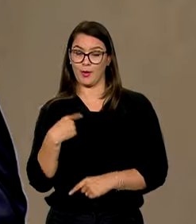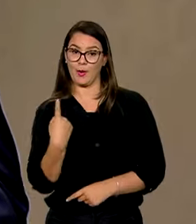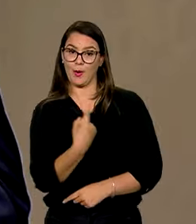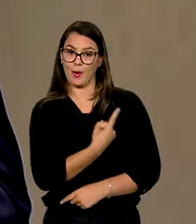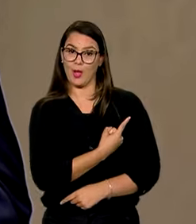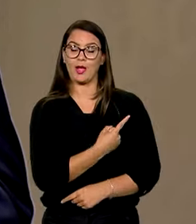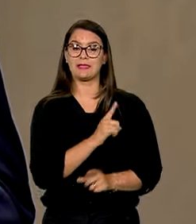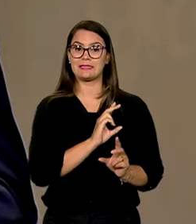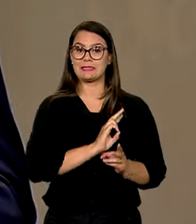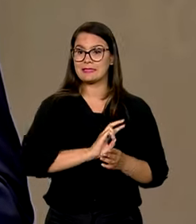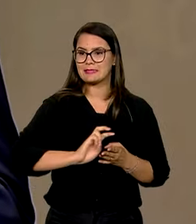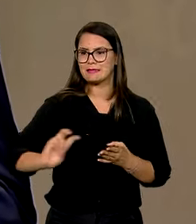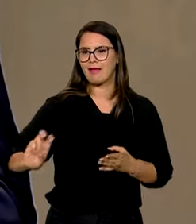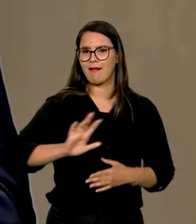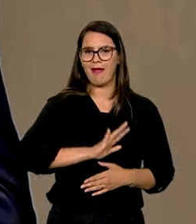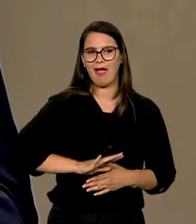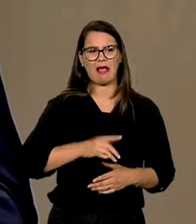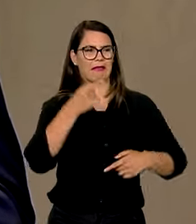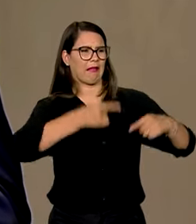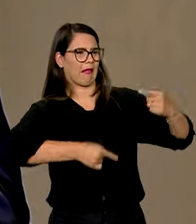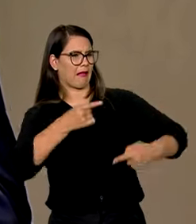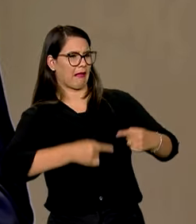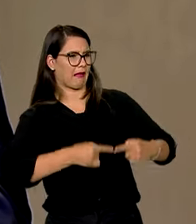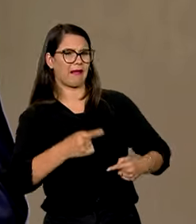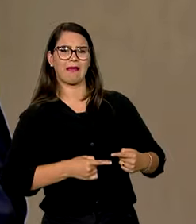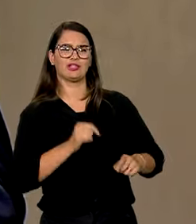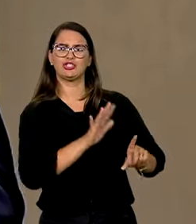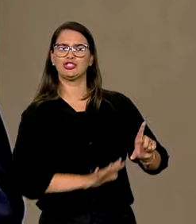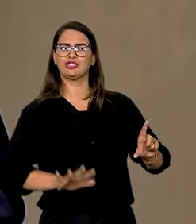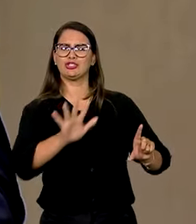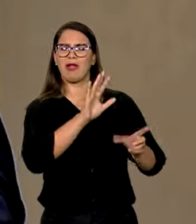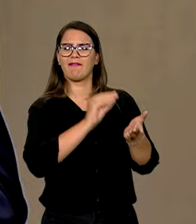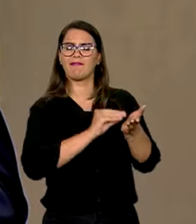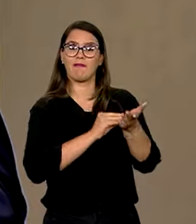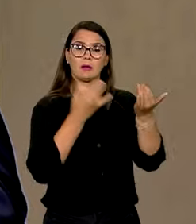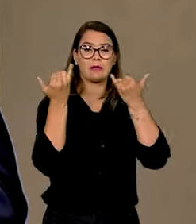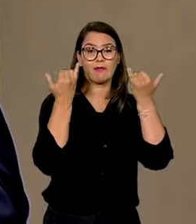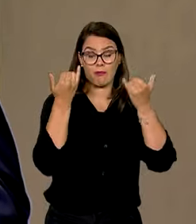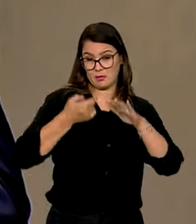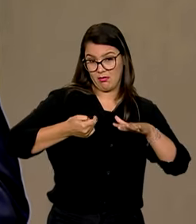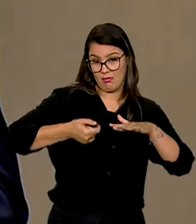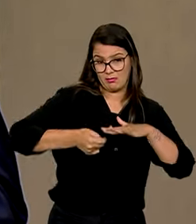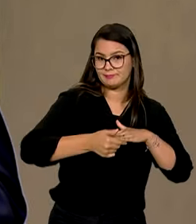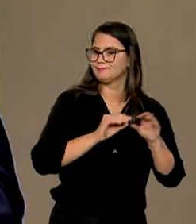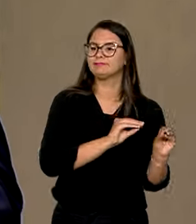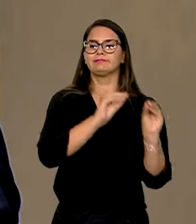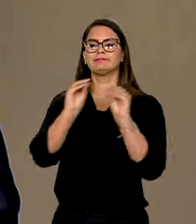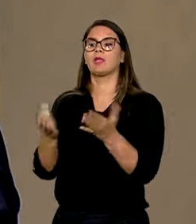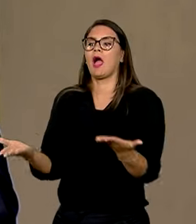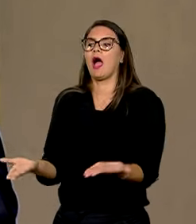saindo do campo da discussão genérica da desinformação e da fake news e estamos